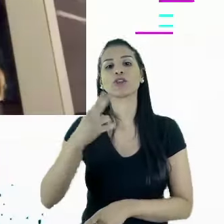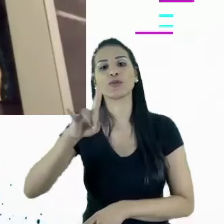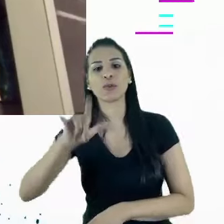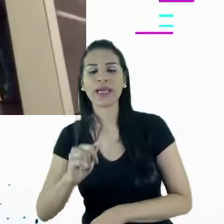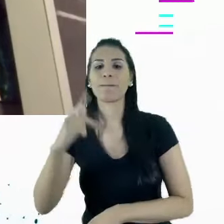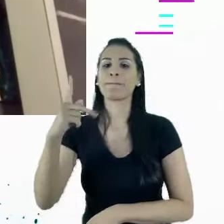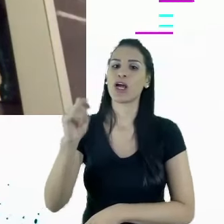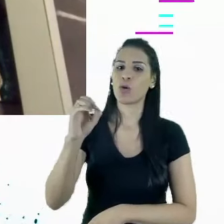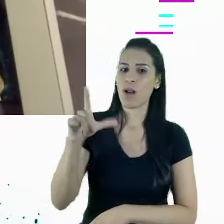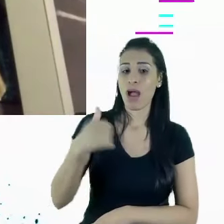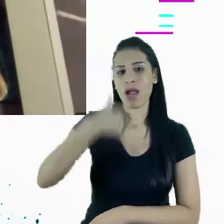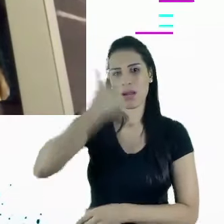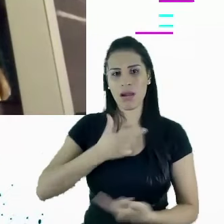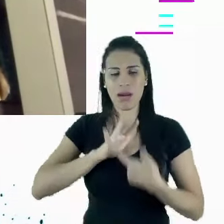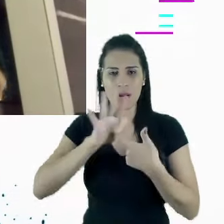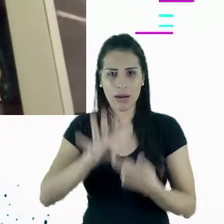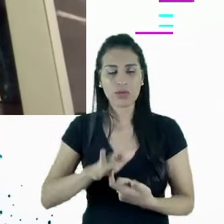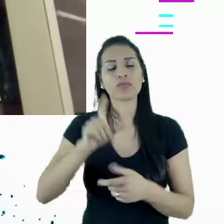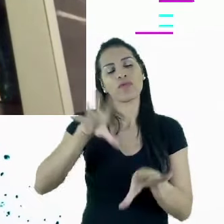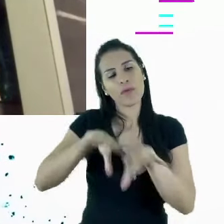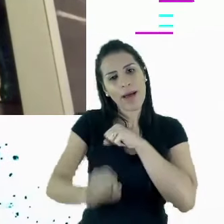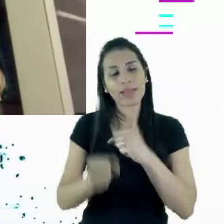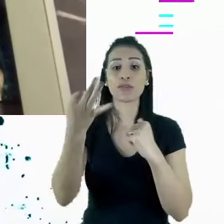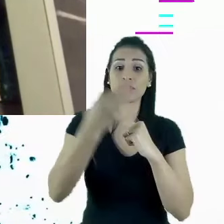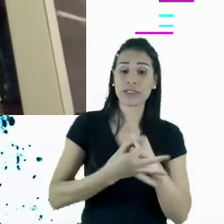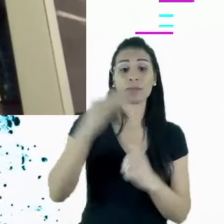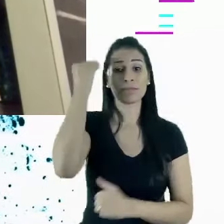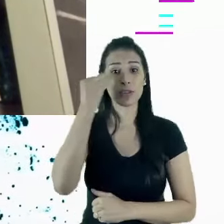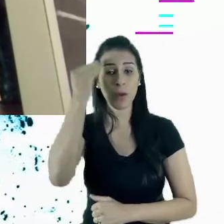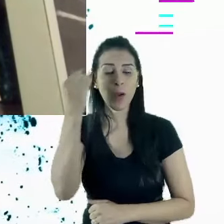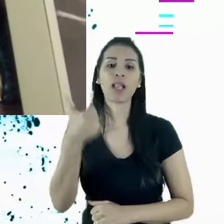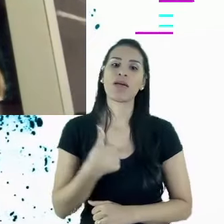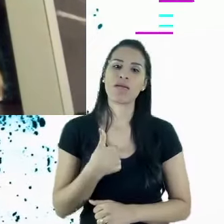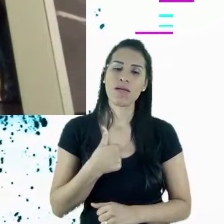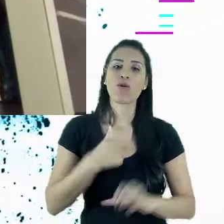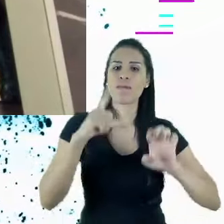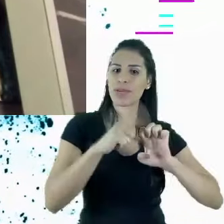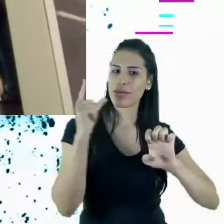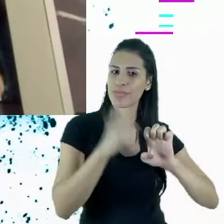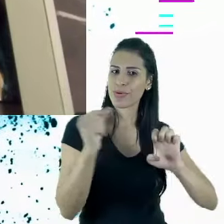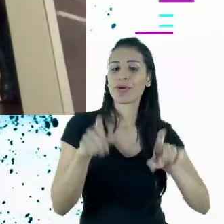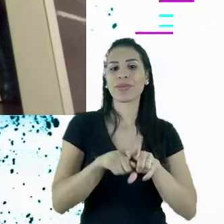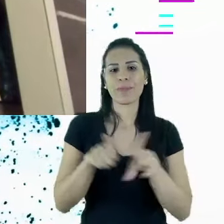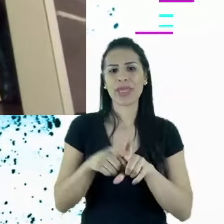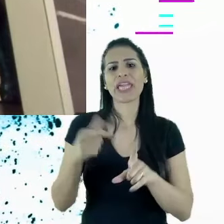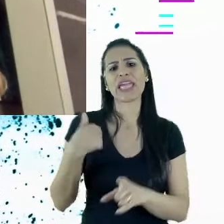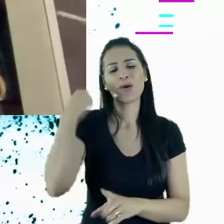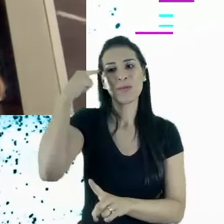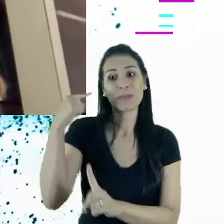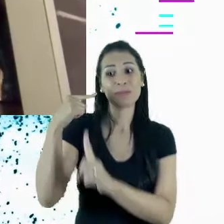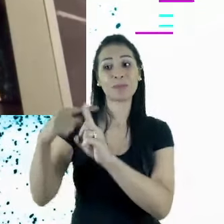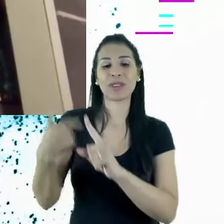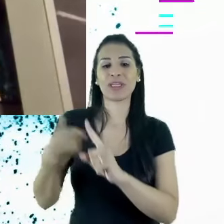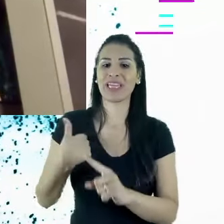rapidinho. sou advogada e psicóloga de formação. Eu sou empreendedora maratonista e eu brinco otimista por opção. Eu fiz